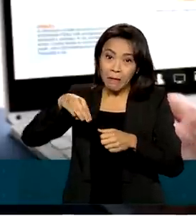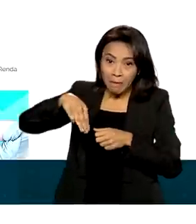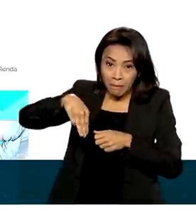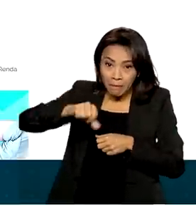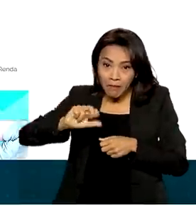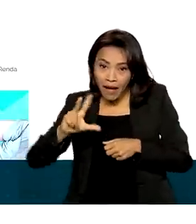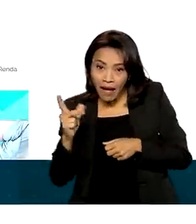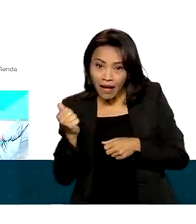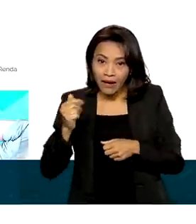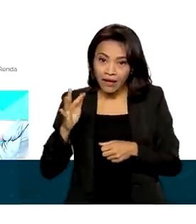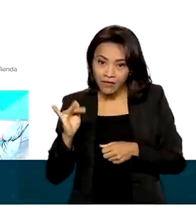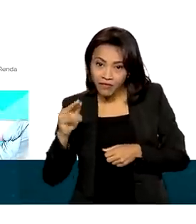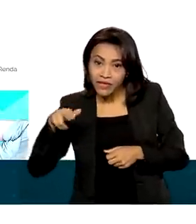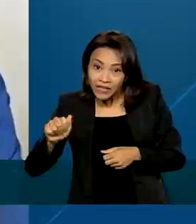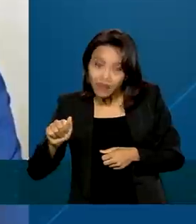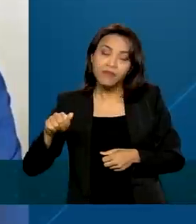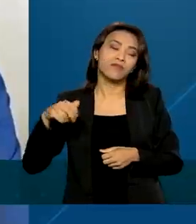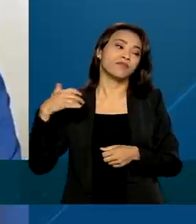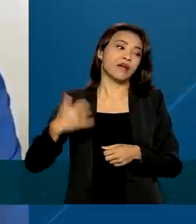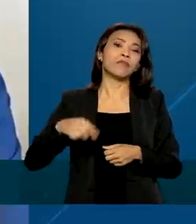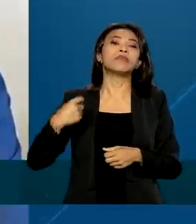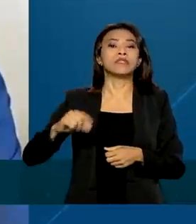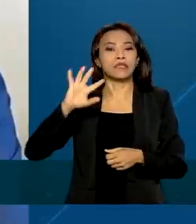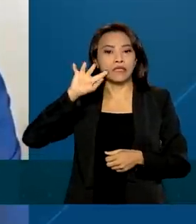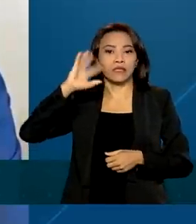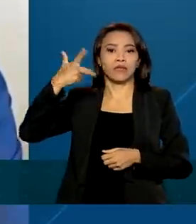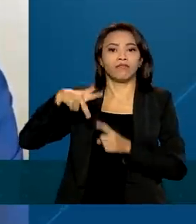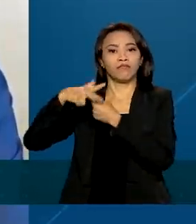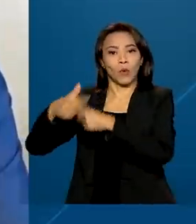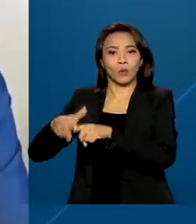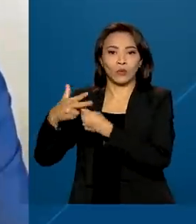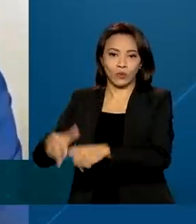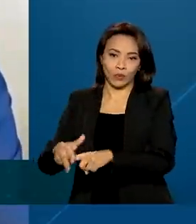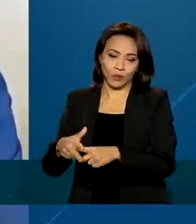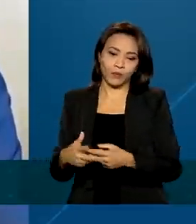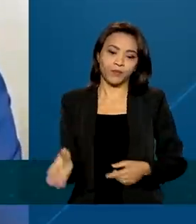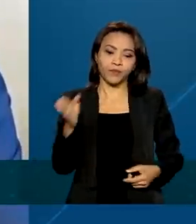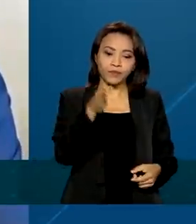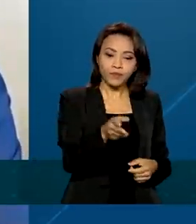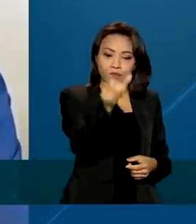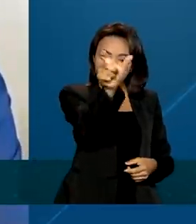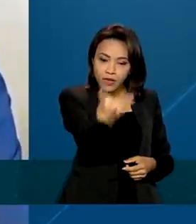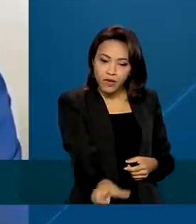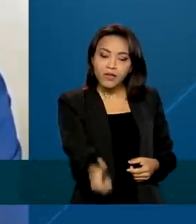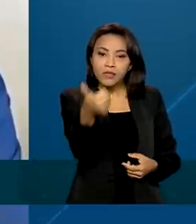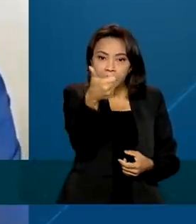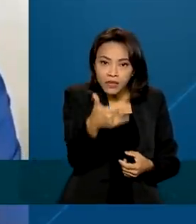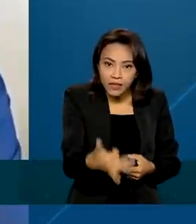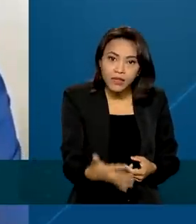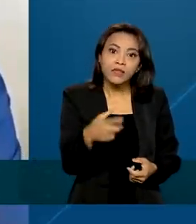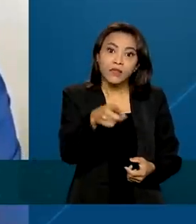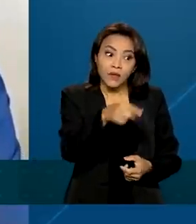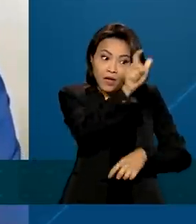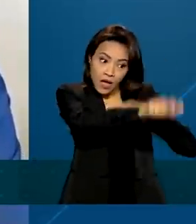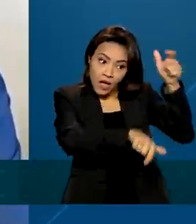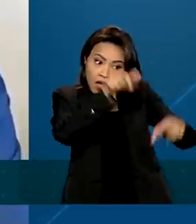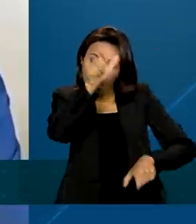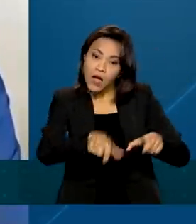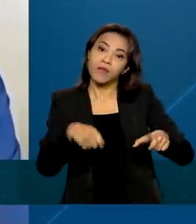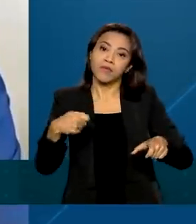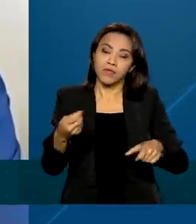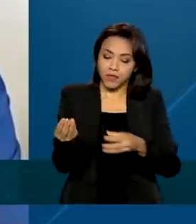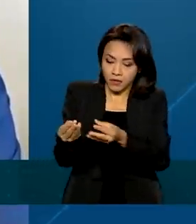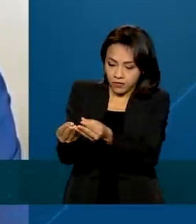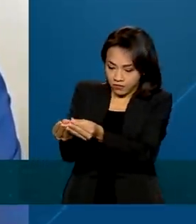é preciso fazer a regularização. No início de junho, os contribuintes terão a possibilidade de obterem um extrato de